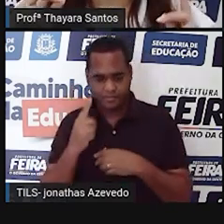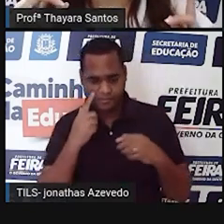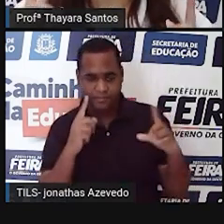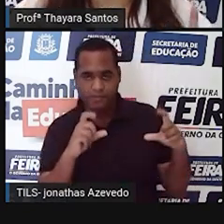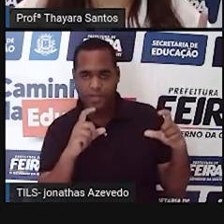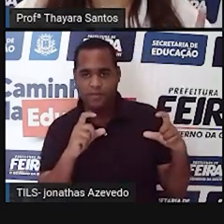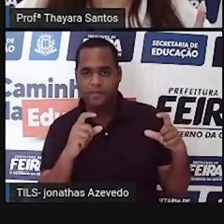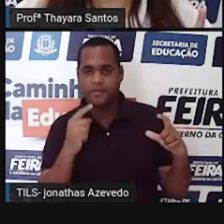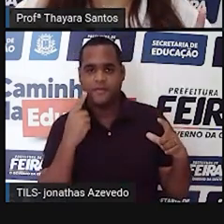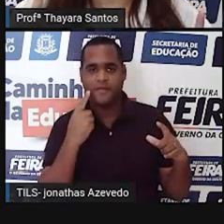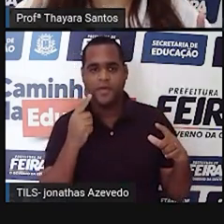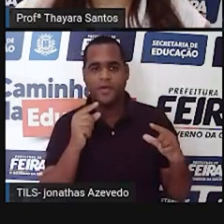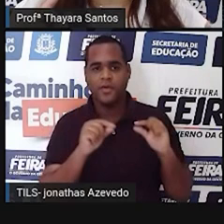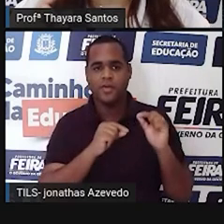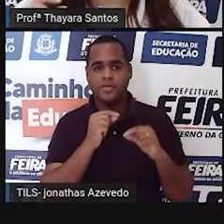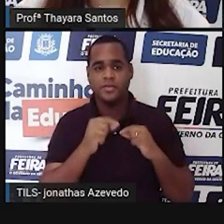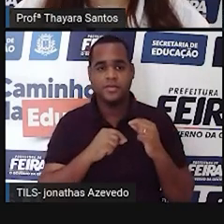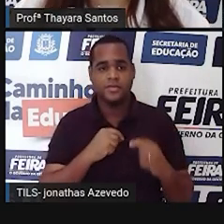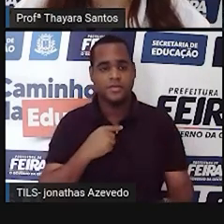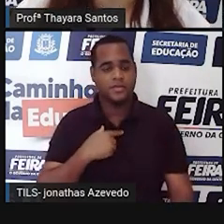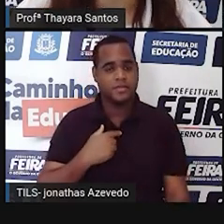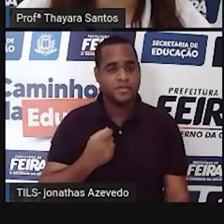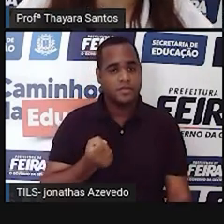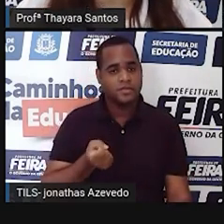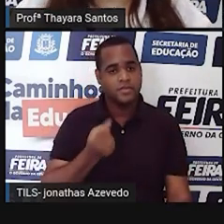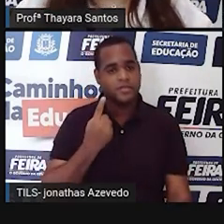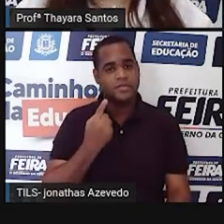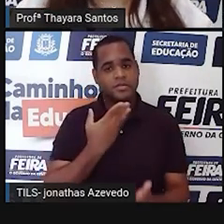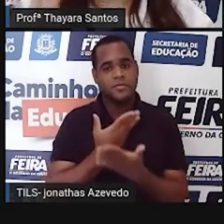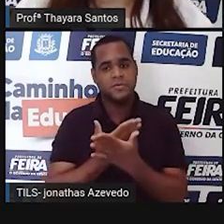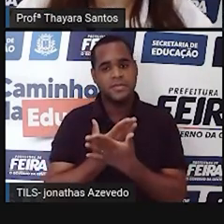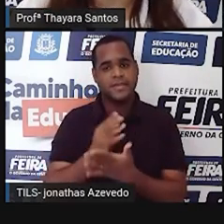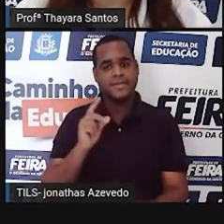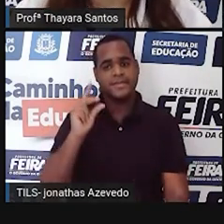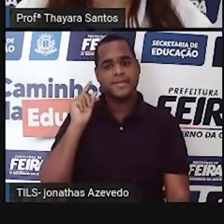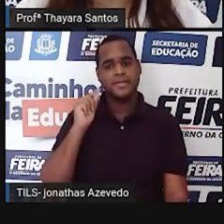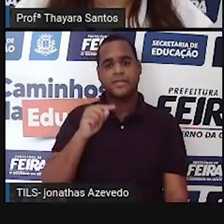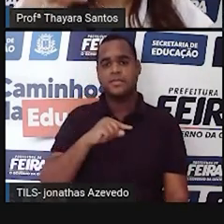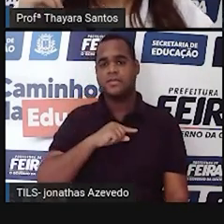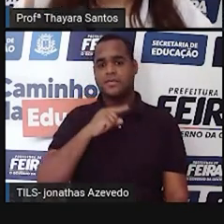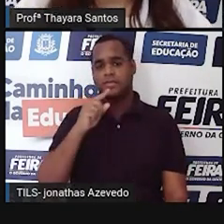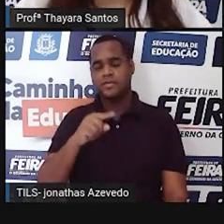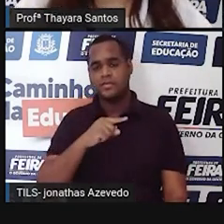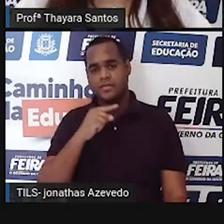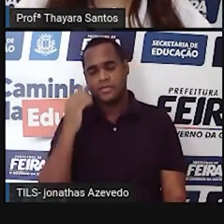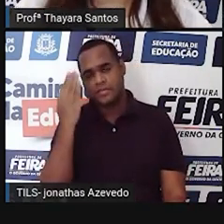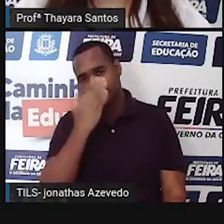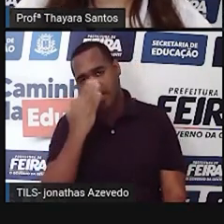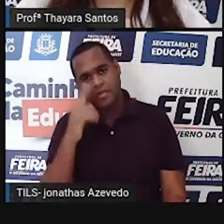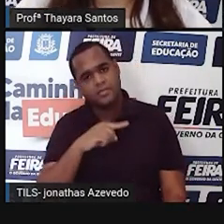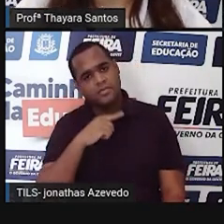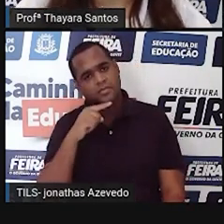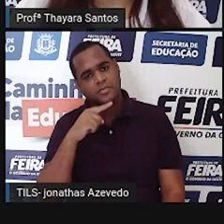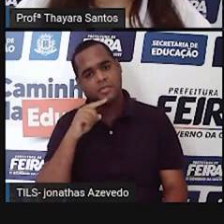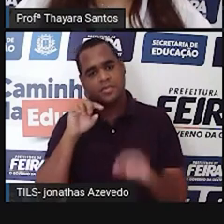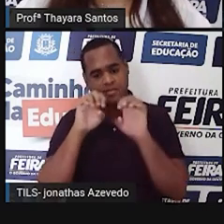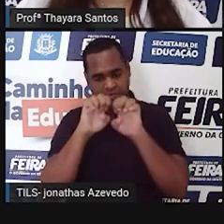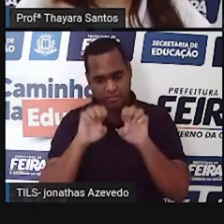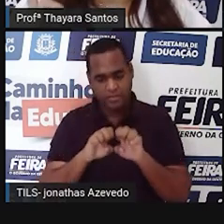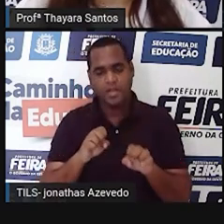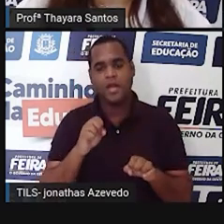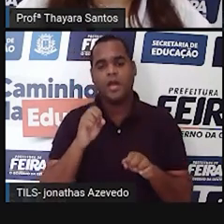ele acabou tendo um insight, né? Ele fez, nossa, estou estudando isso há quanto tempo e não consegui ver isso. E parece muito com essa estrutura que ela